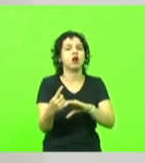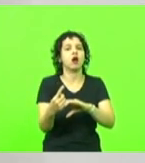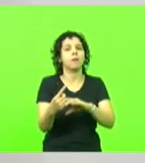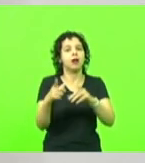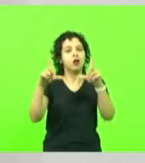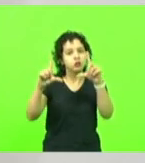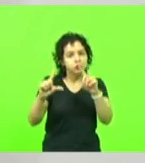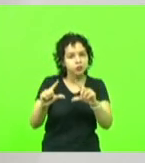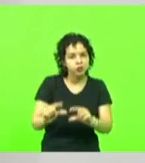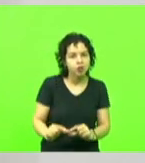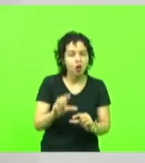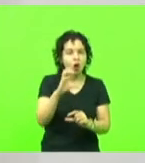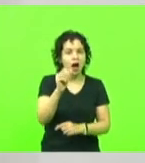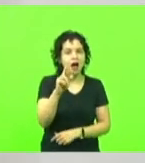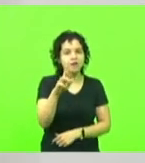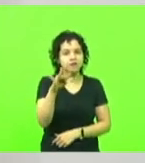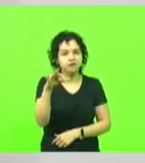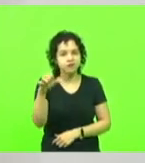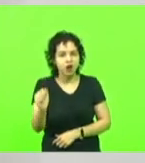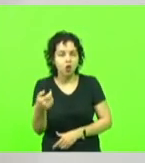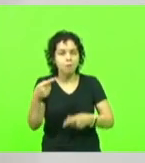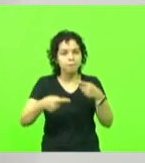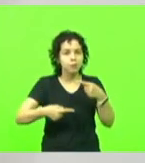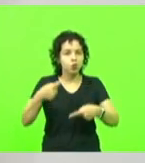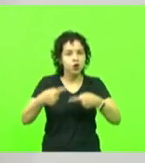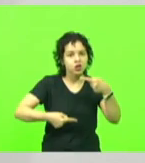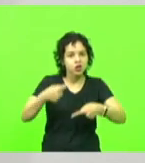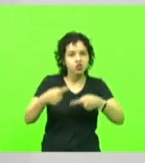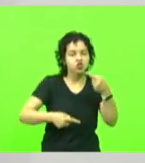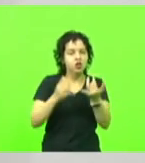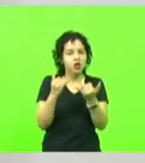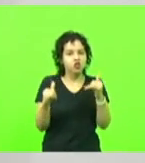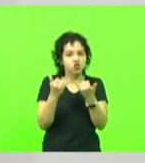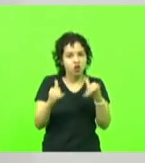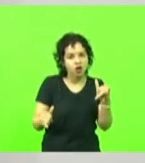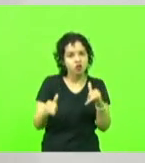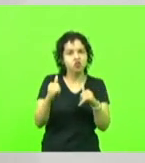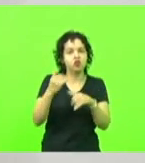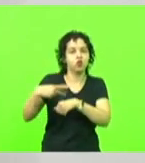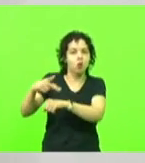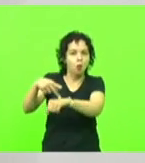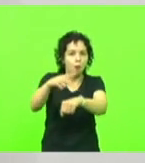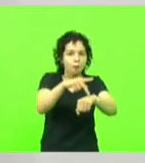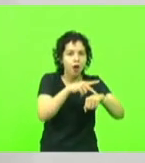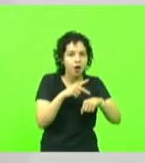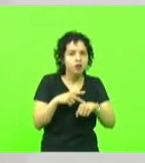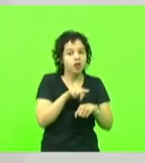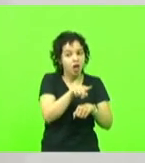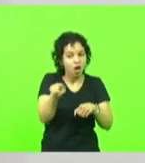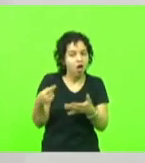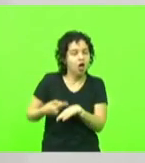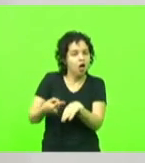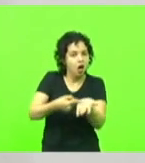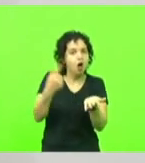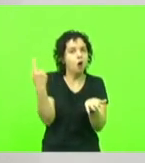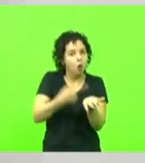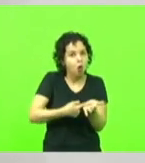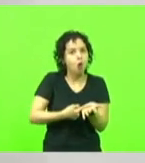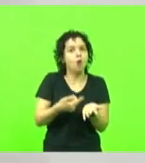políticas energéticas dos países. Os signatários desta aliança comprometeram-se a barar todos os investimentos